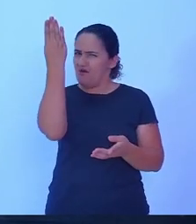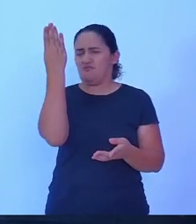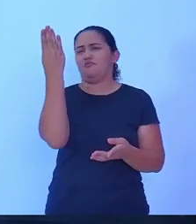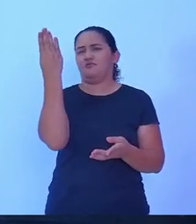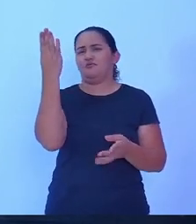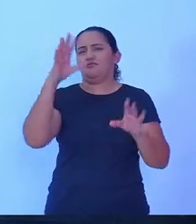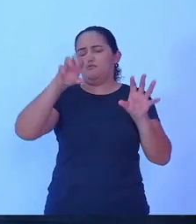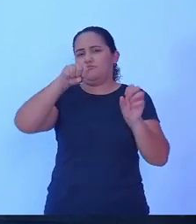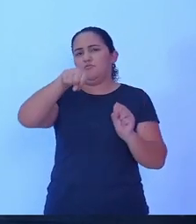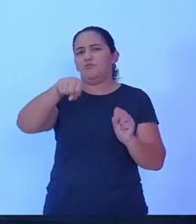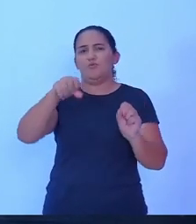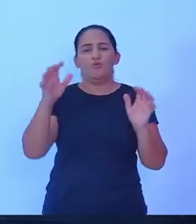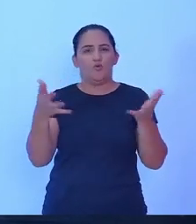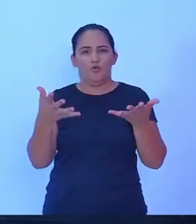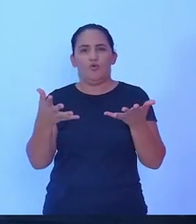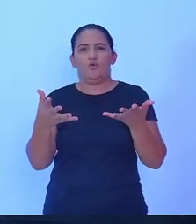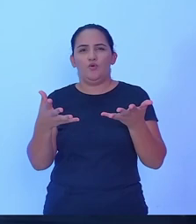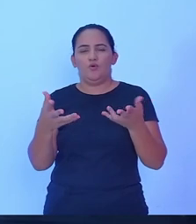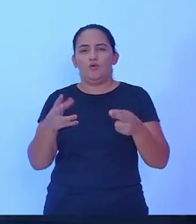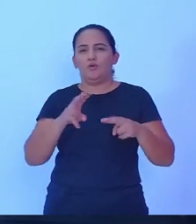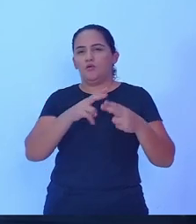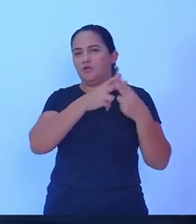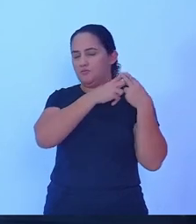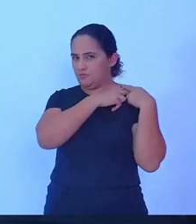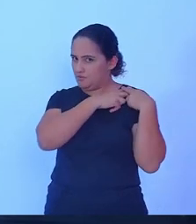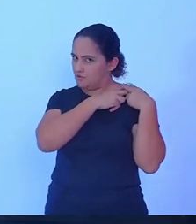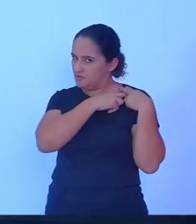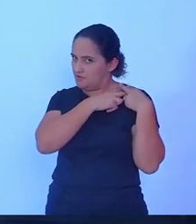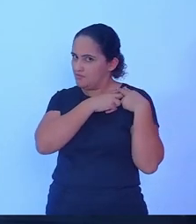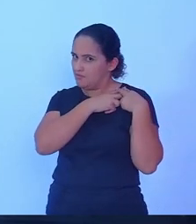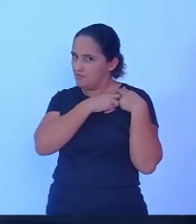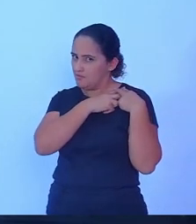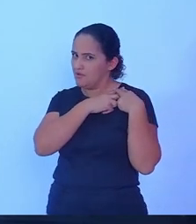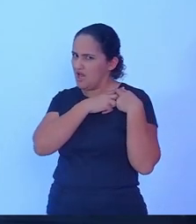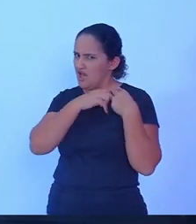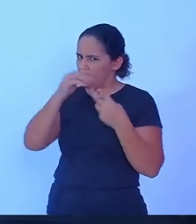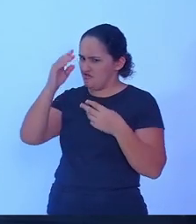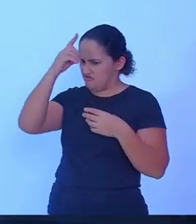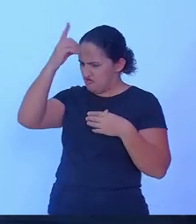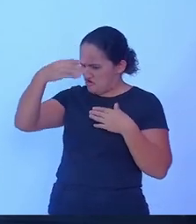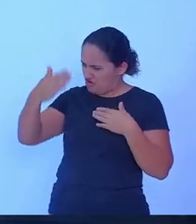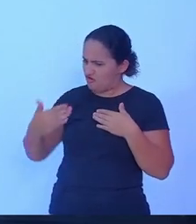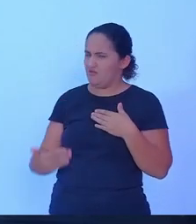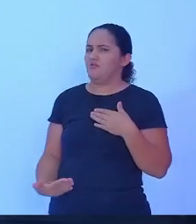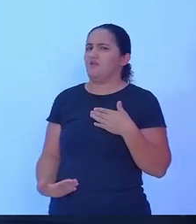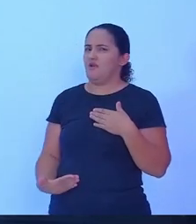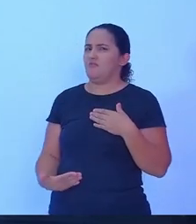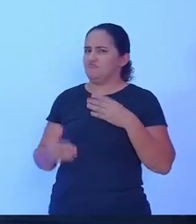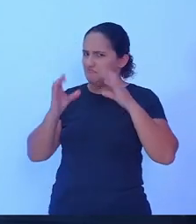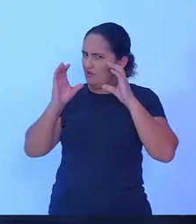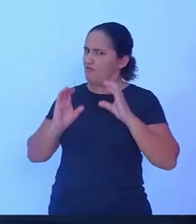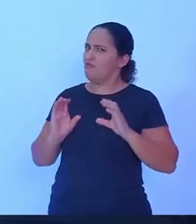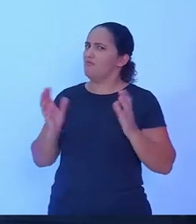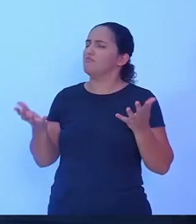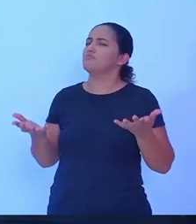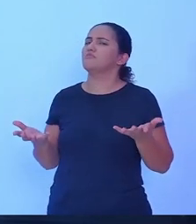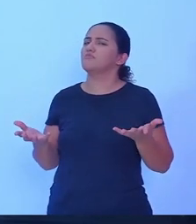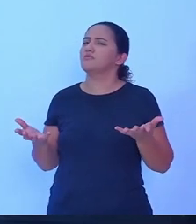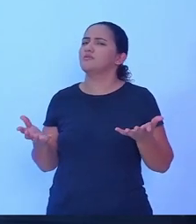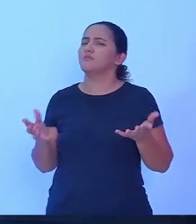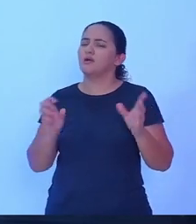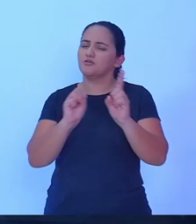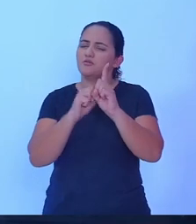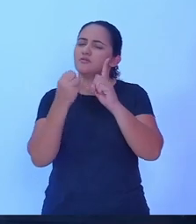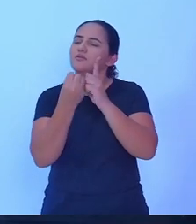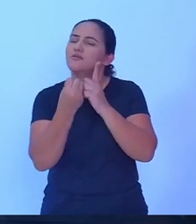políticos de caráter de respeito de dignidade para nós para a nossa sociedade